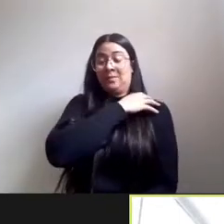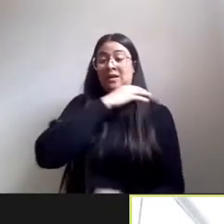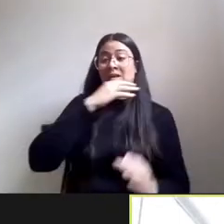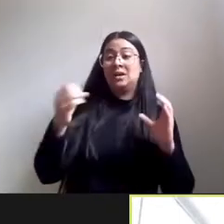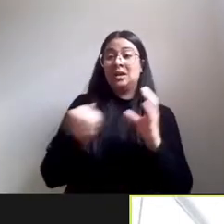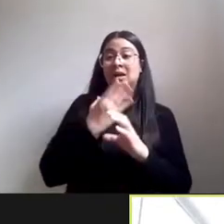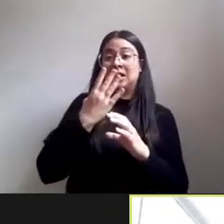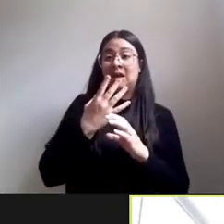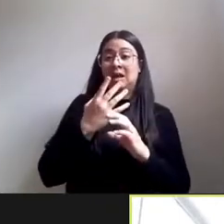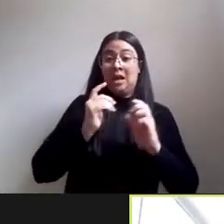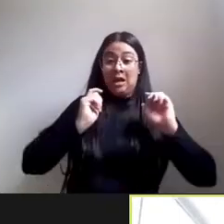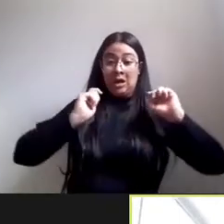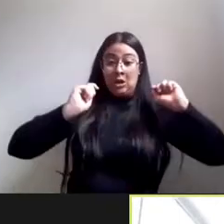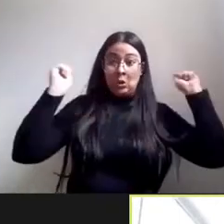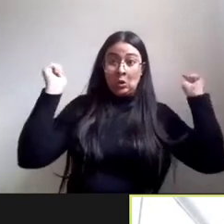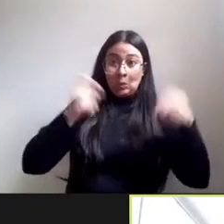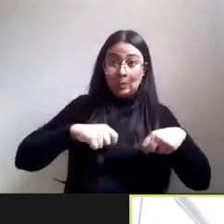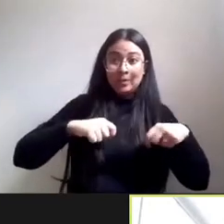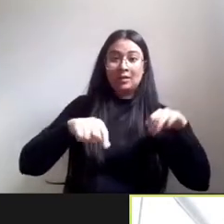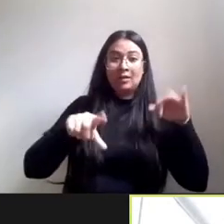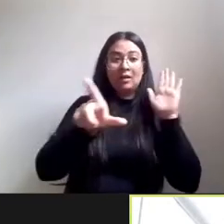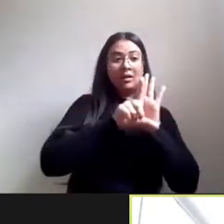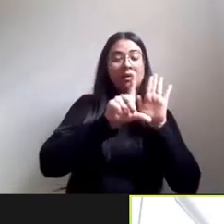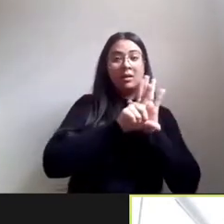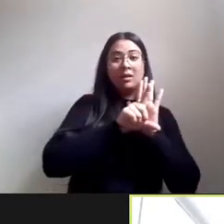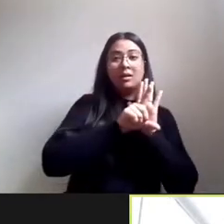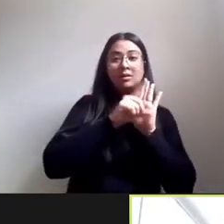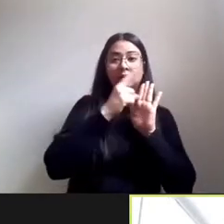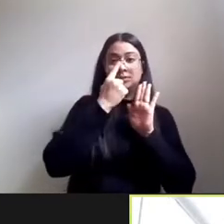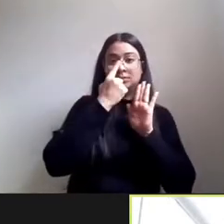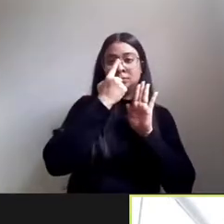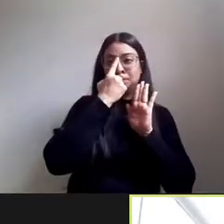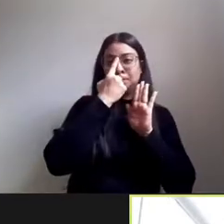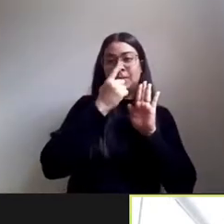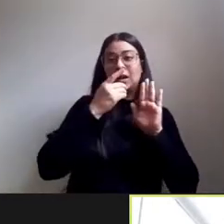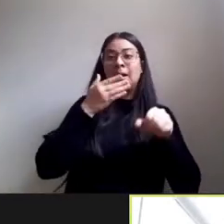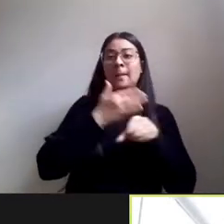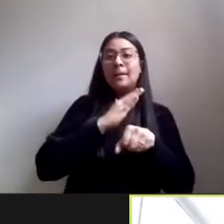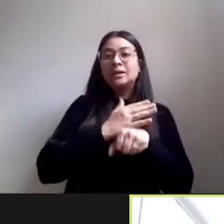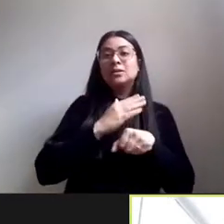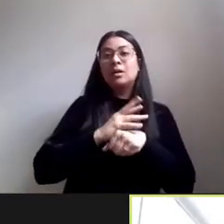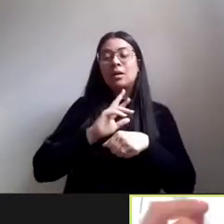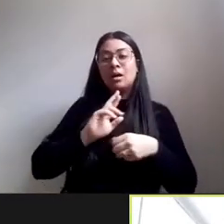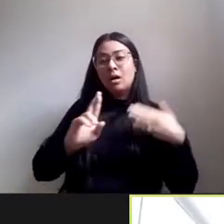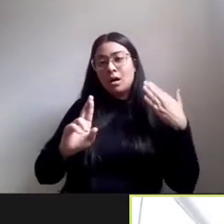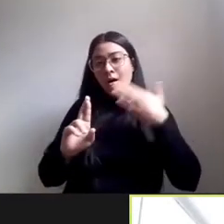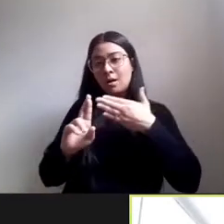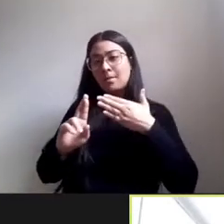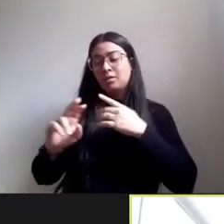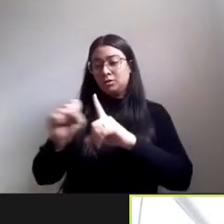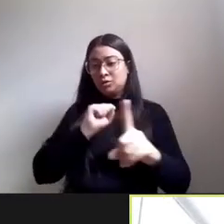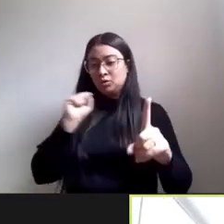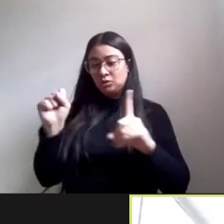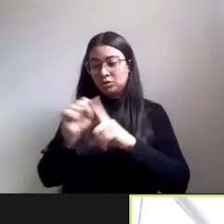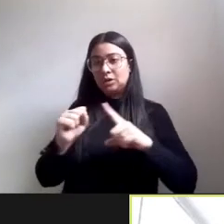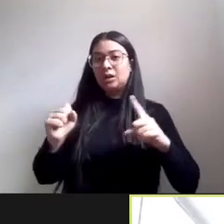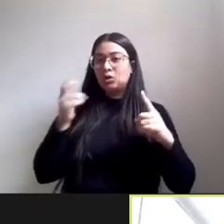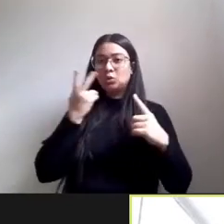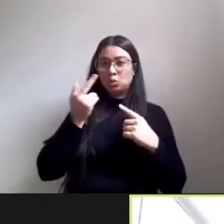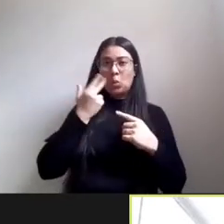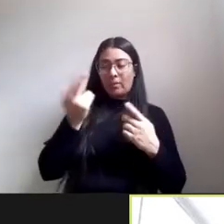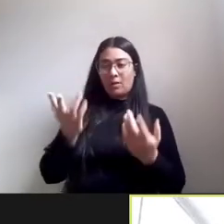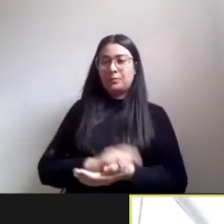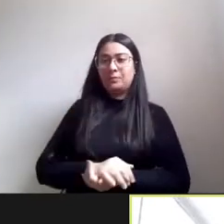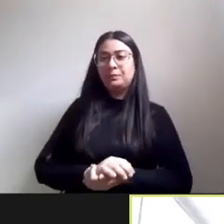competência legislativa por meio de suas resoluções e participação de representação da sociedade civil e a resolução número 001 do